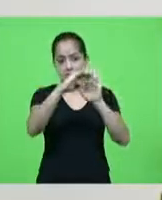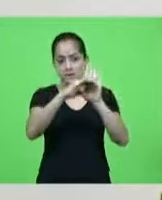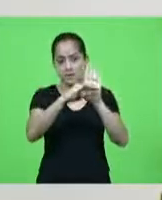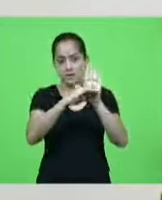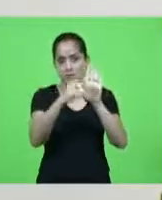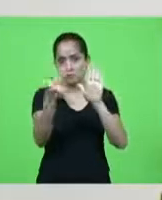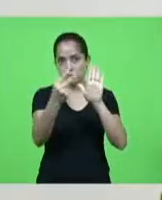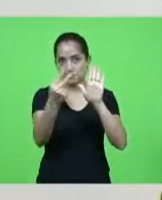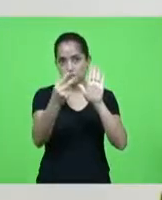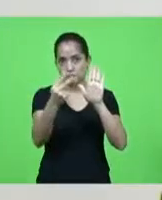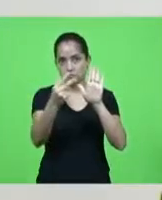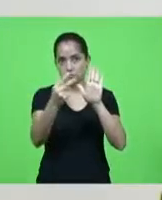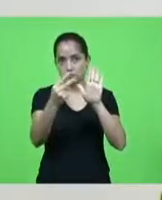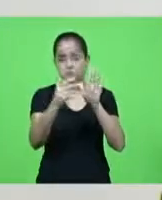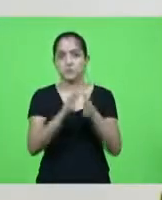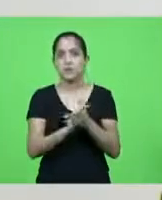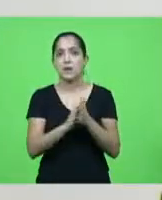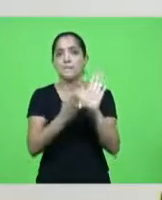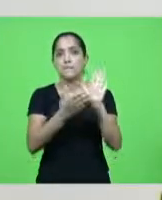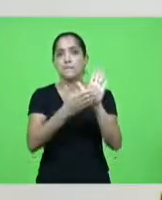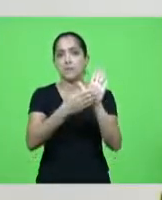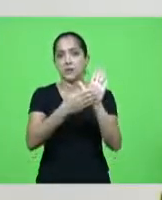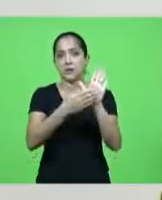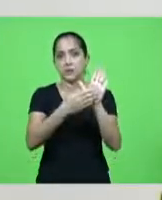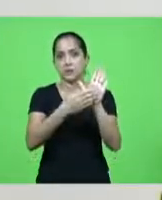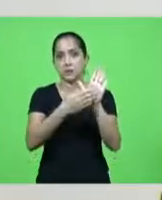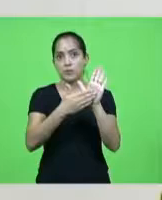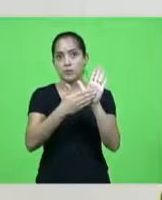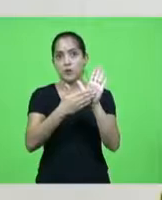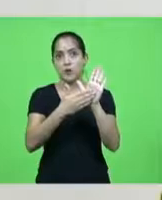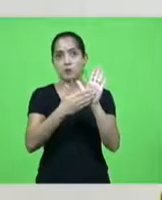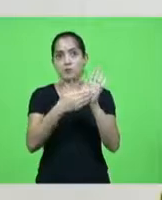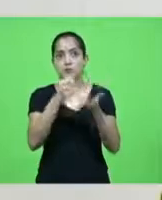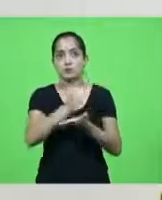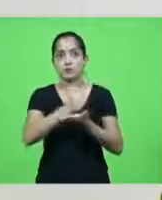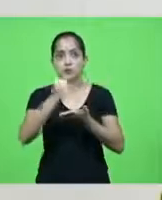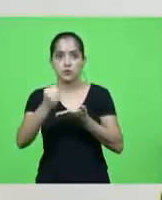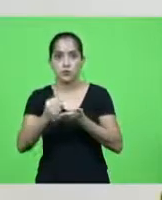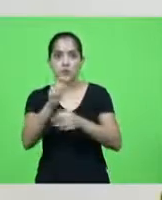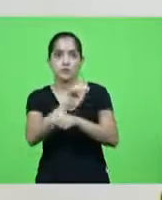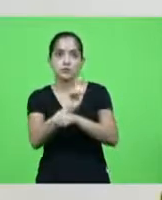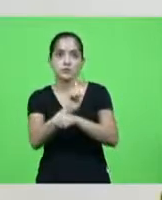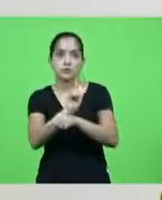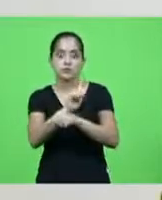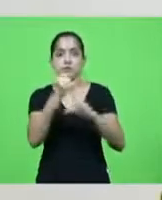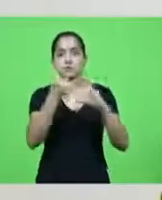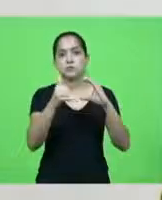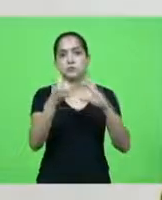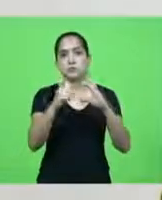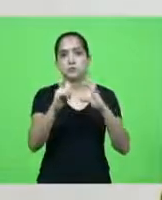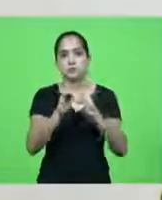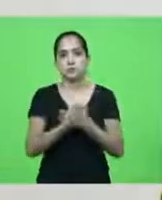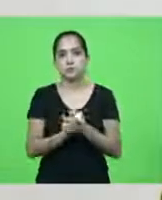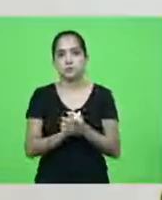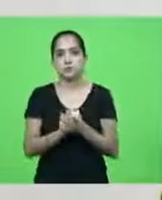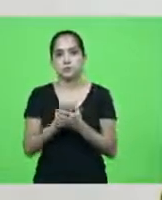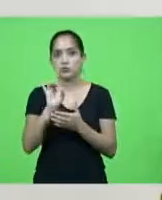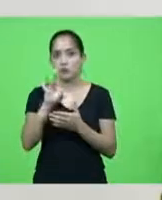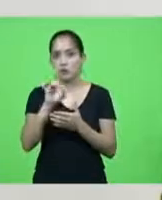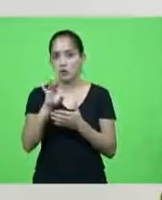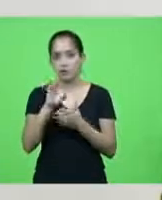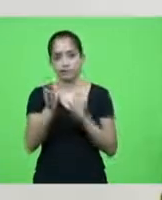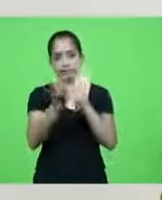reexame da proposta de revisão do contrato de gestão da Celesc só diz isso